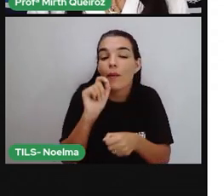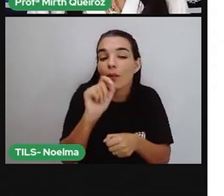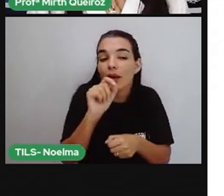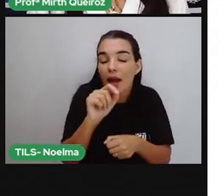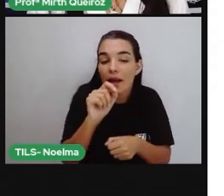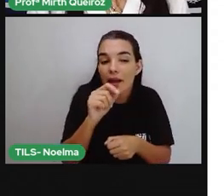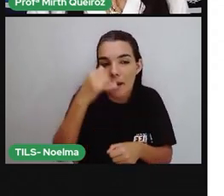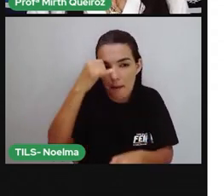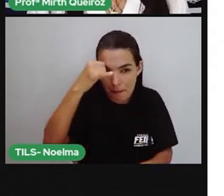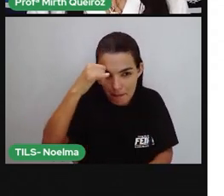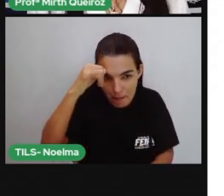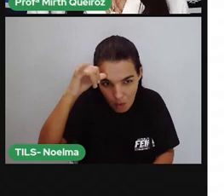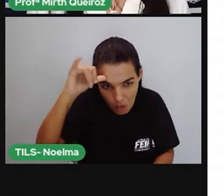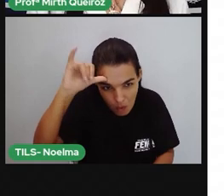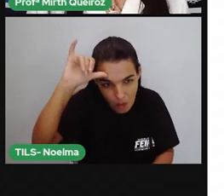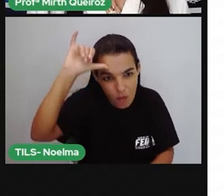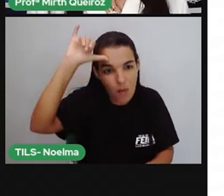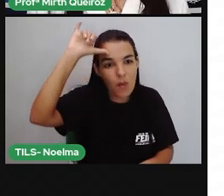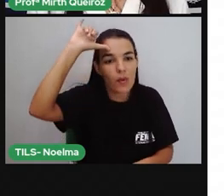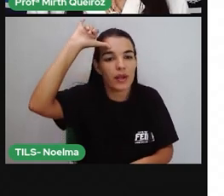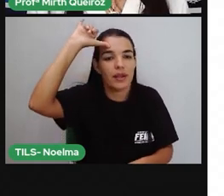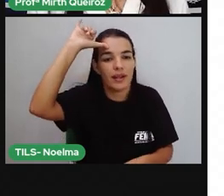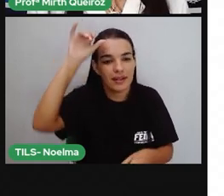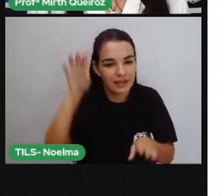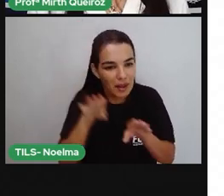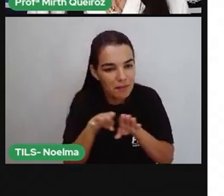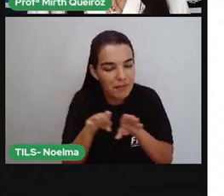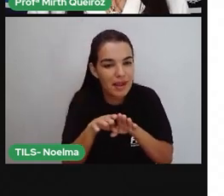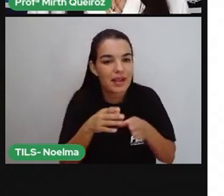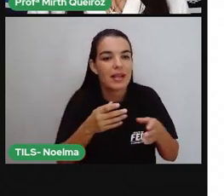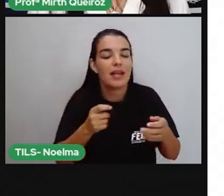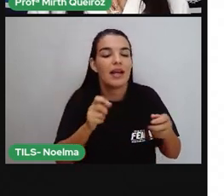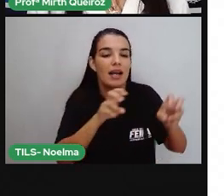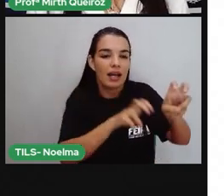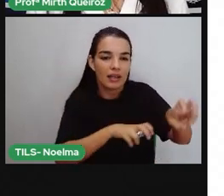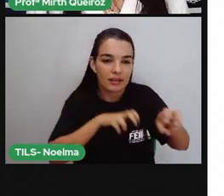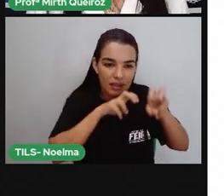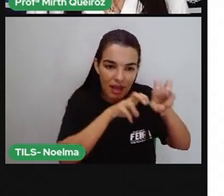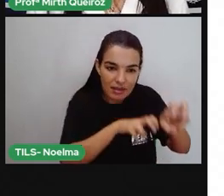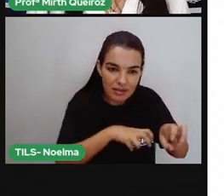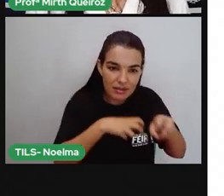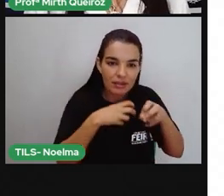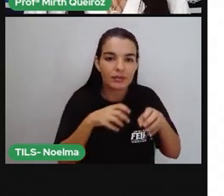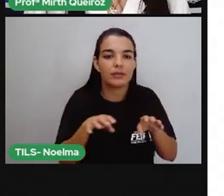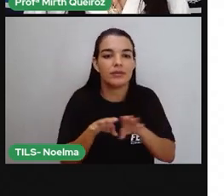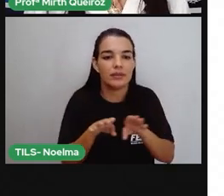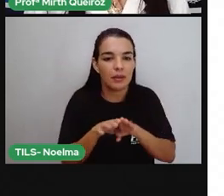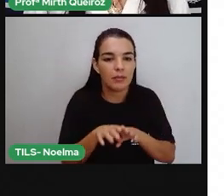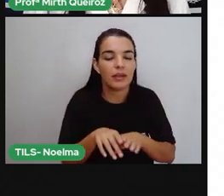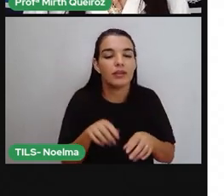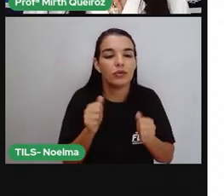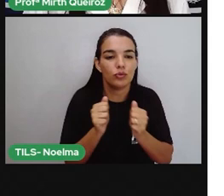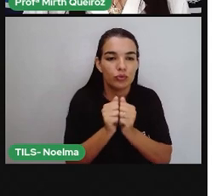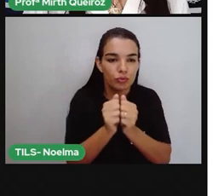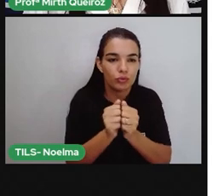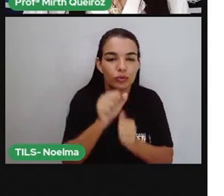estado aí de Mato Grosso. E além da pecuária, nós temos também o cultivo da soja.